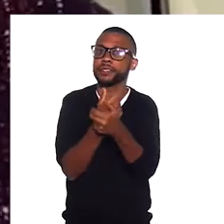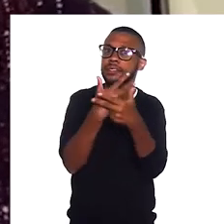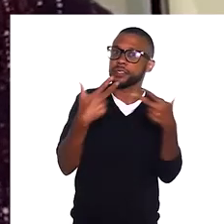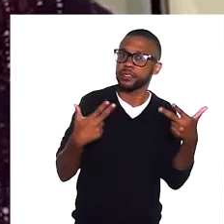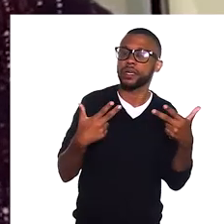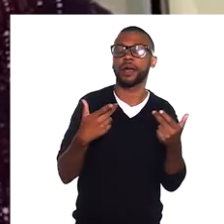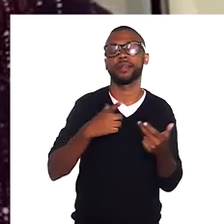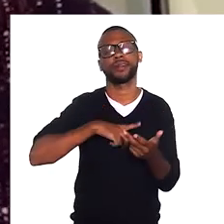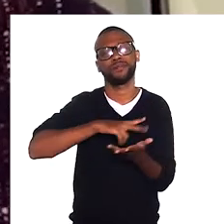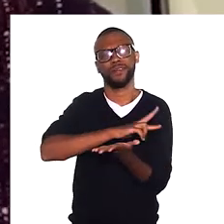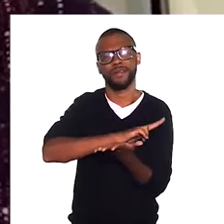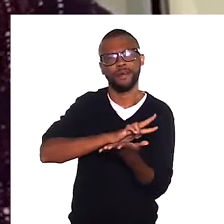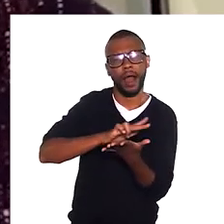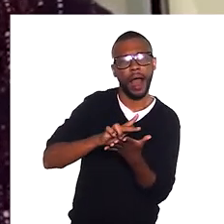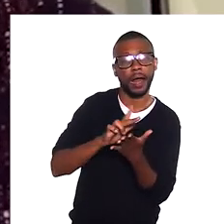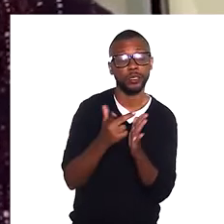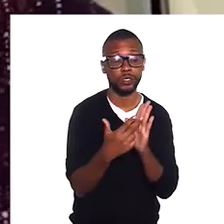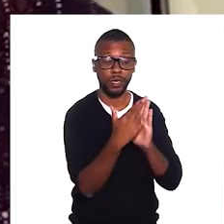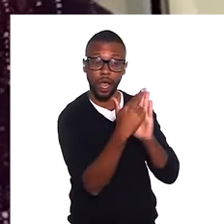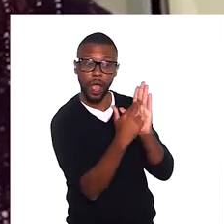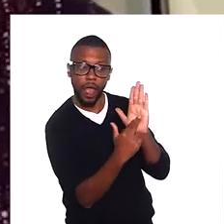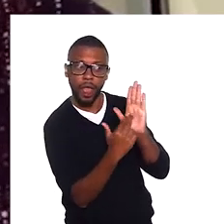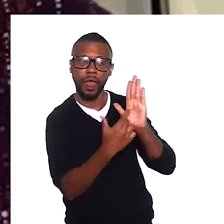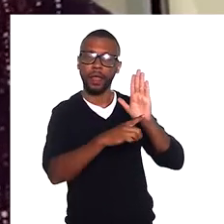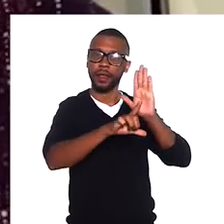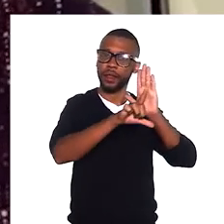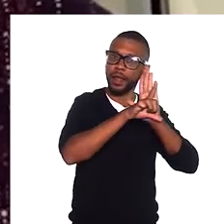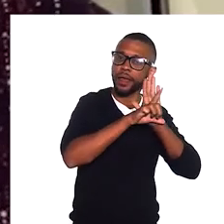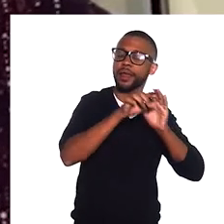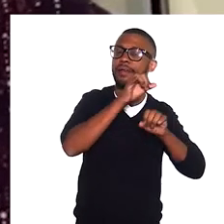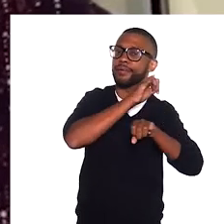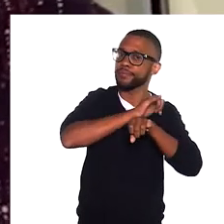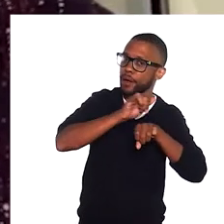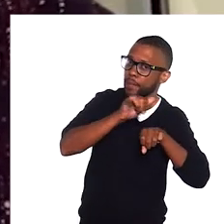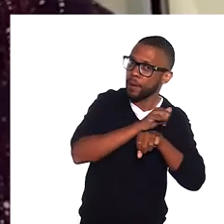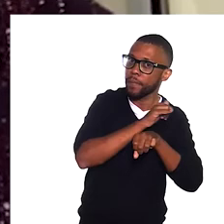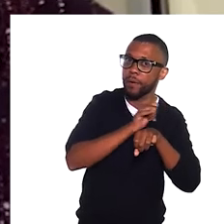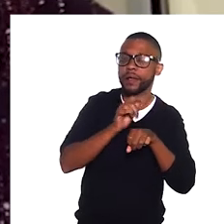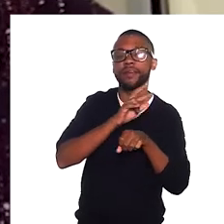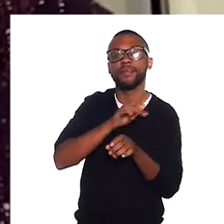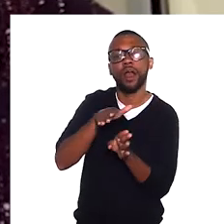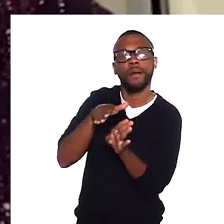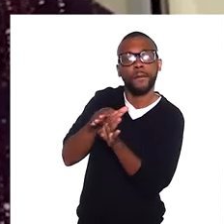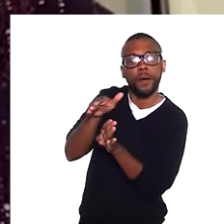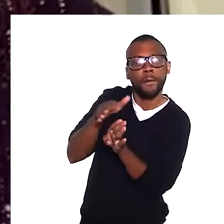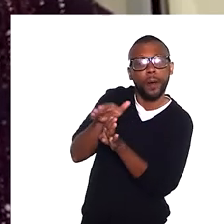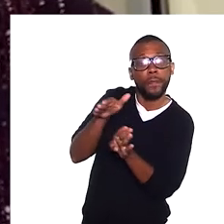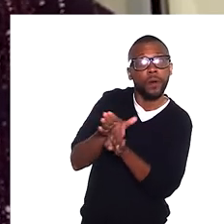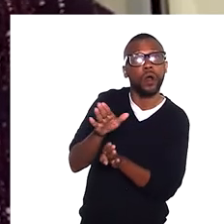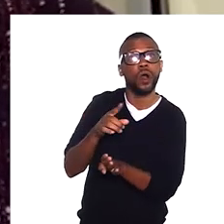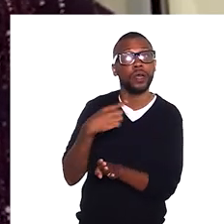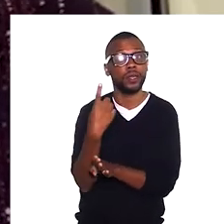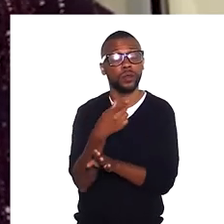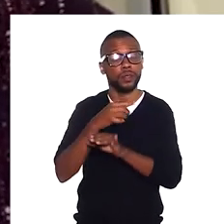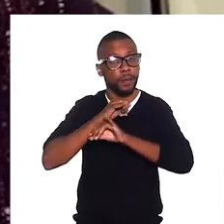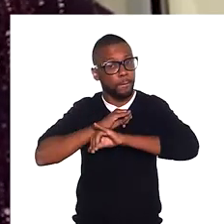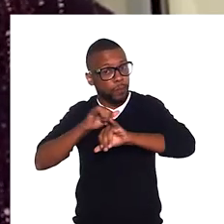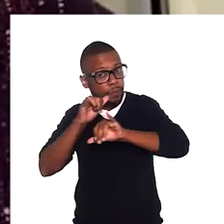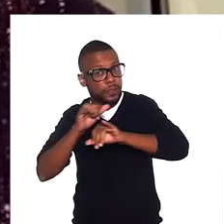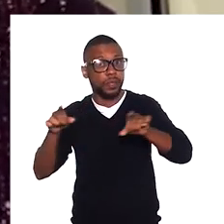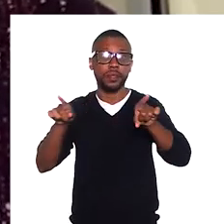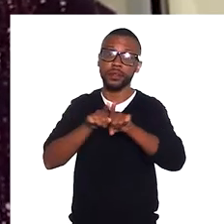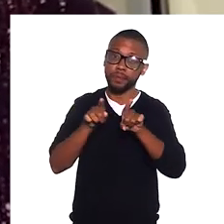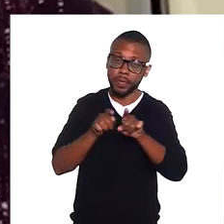isso. Existe uma série de instrumentos normativos que vão dando a linha para que a nossa publicidade também